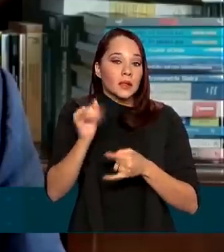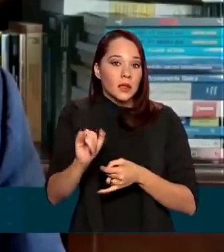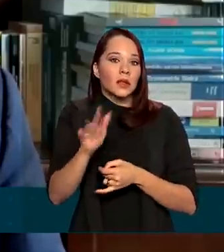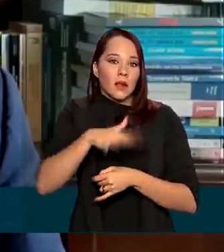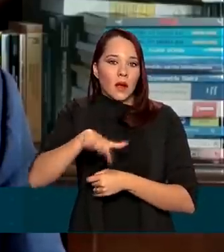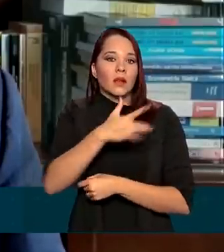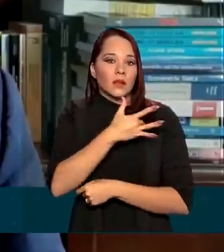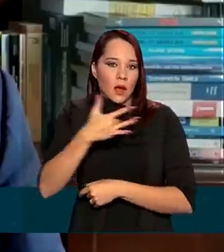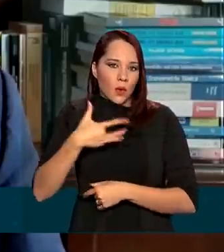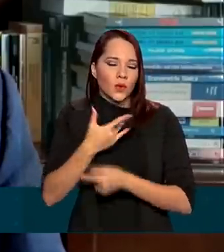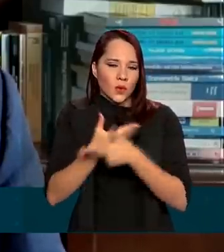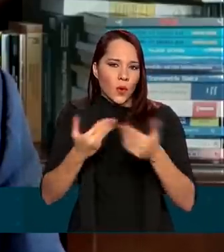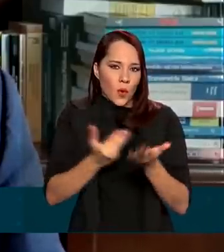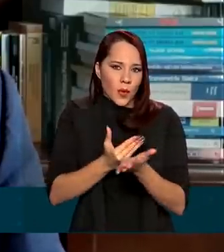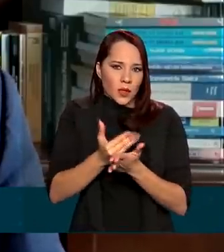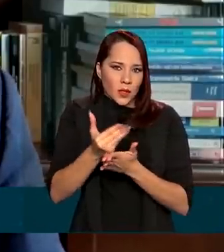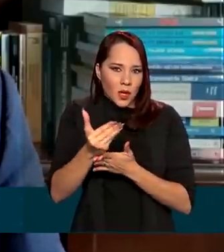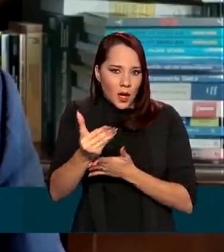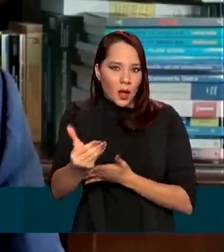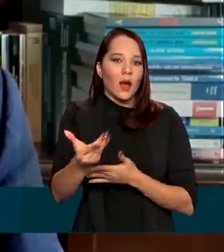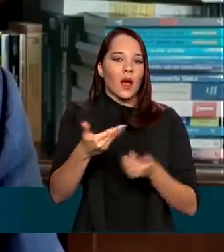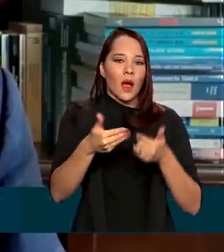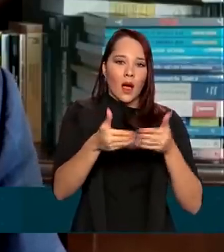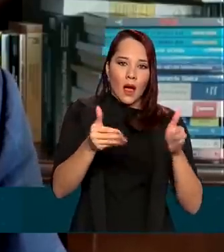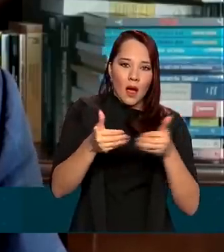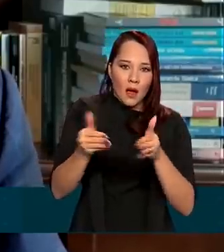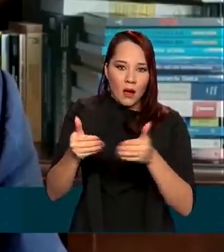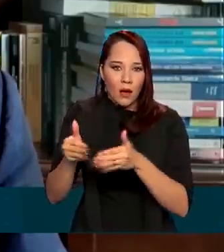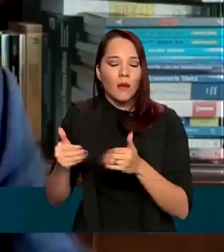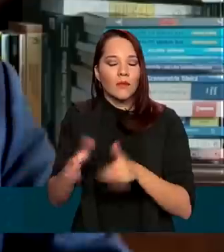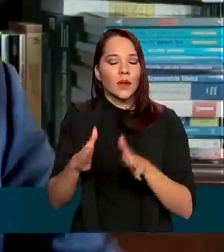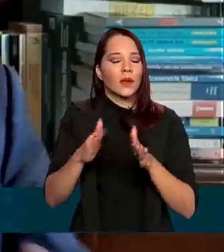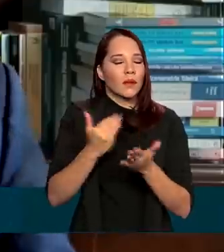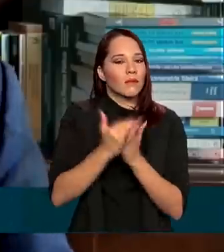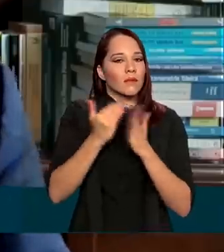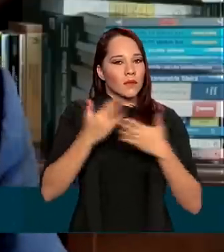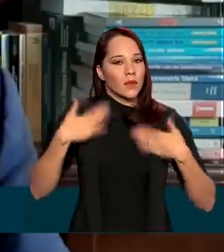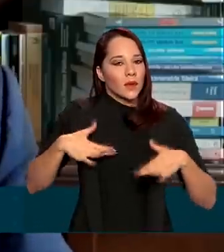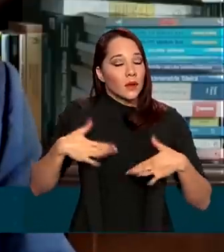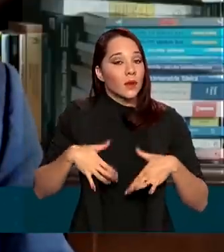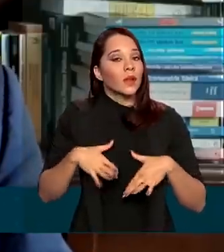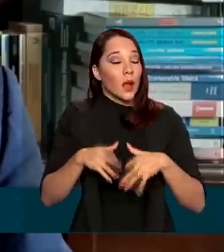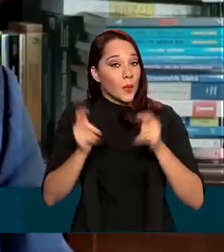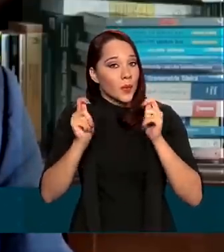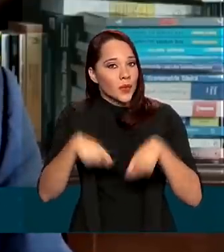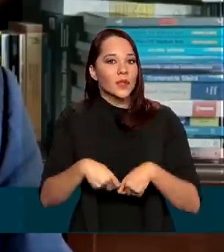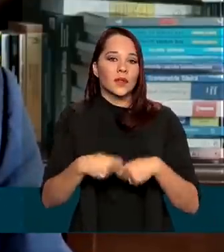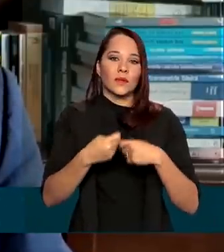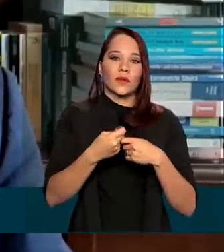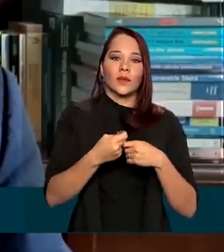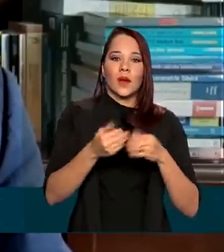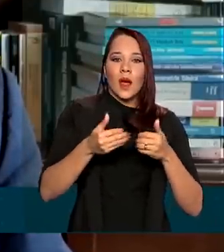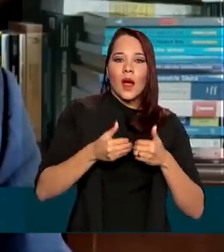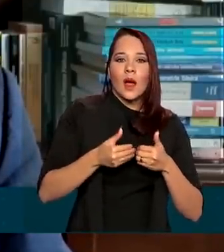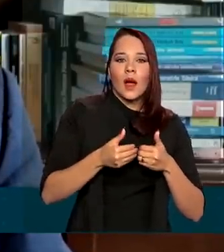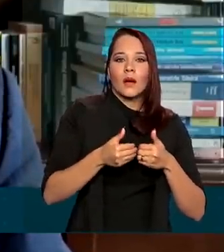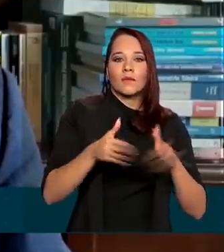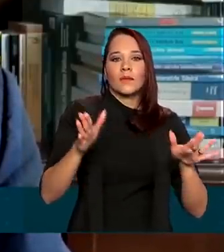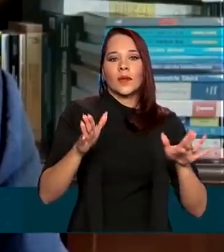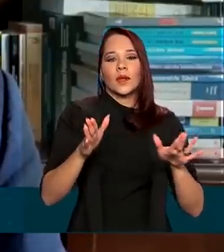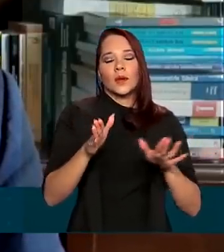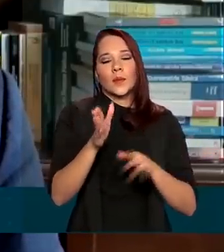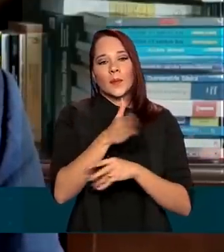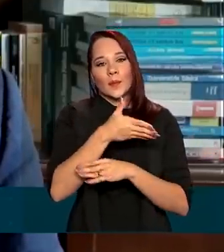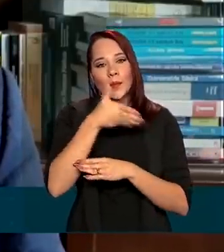da saúde as coisas começarem a se acomodar de forma mais tranquila e for possível liberar de forma mais